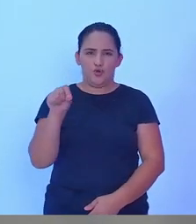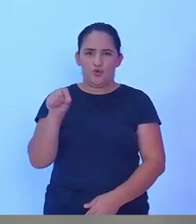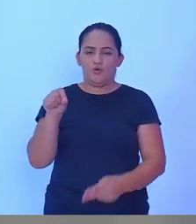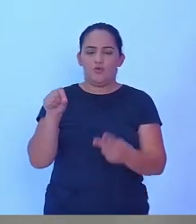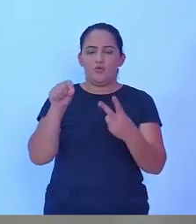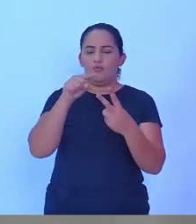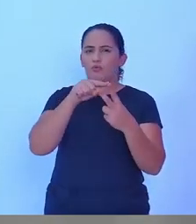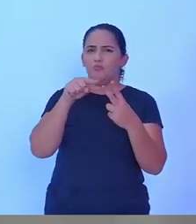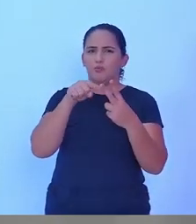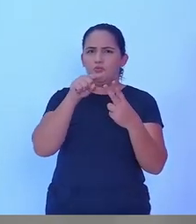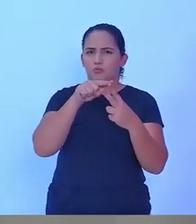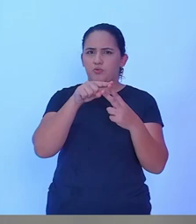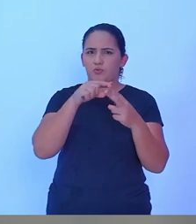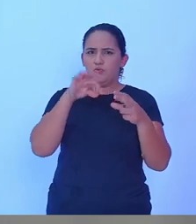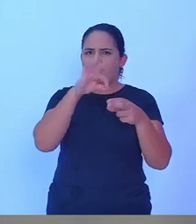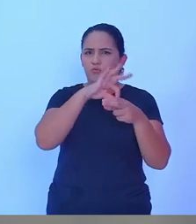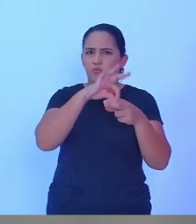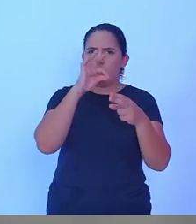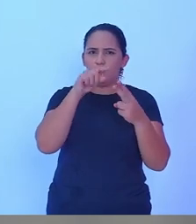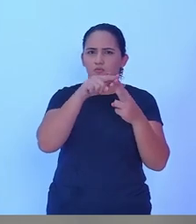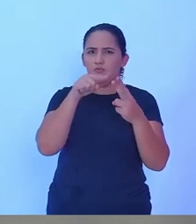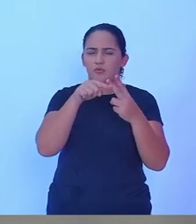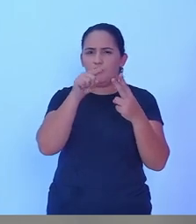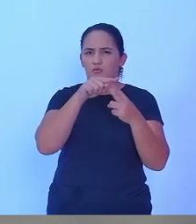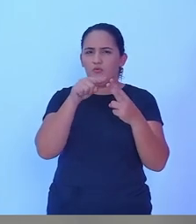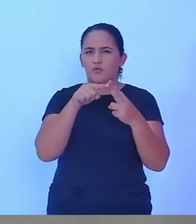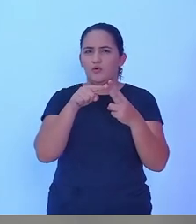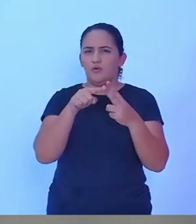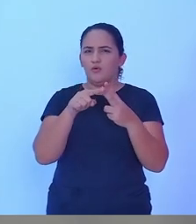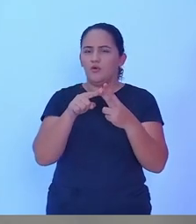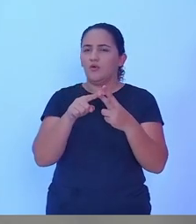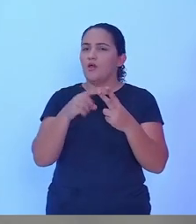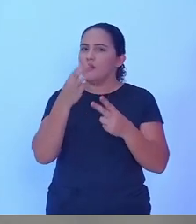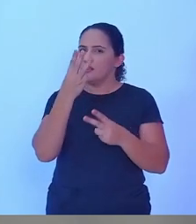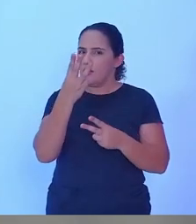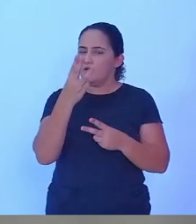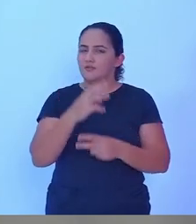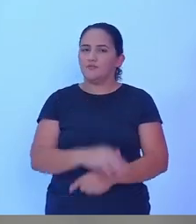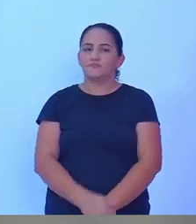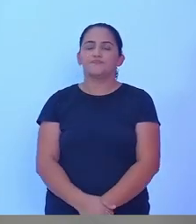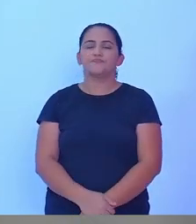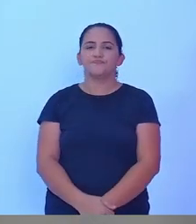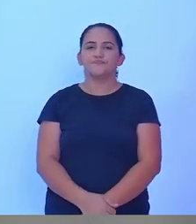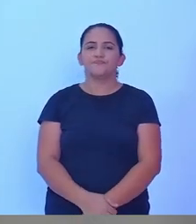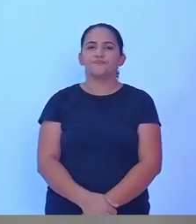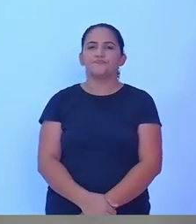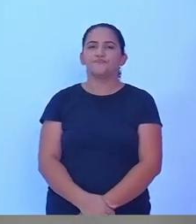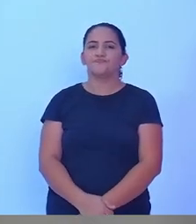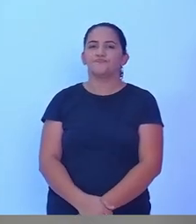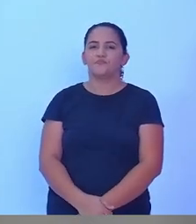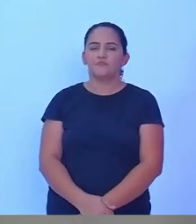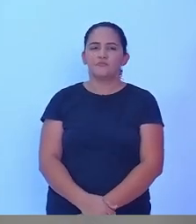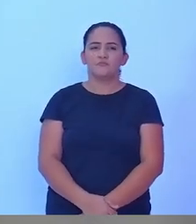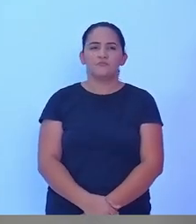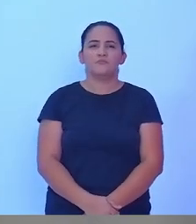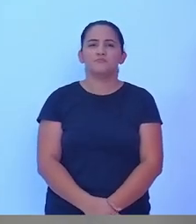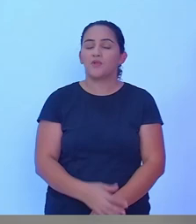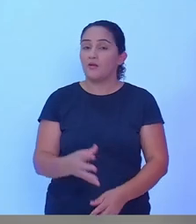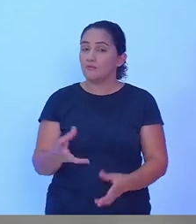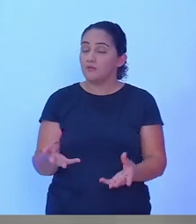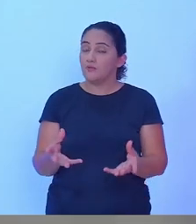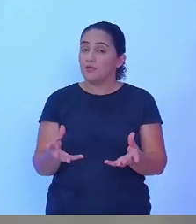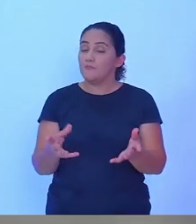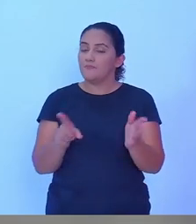Dois ou três? Três. Três. Vamos abrir o envelope três para ver quem mandou a pergunta